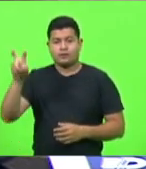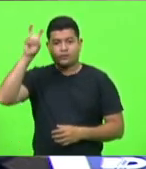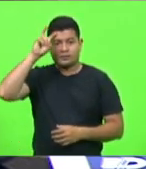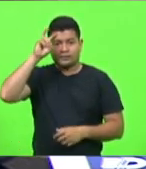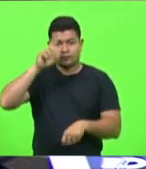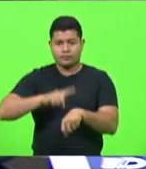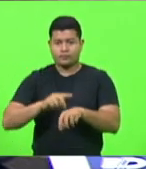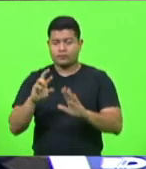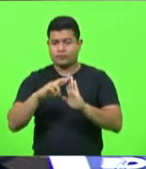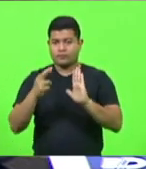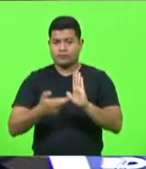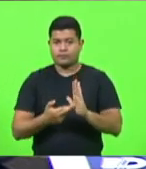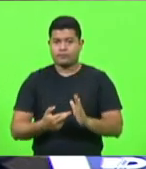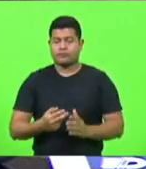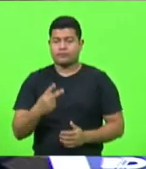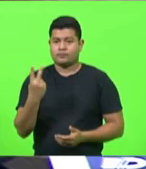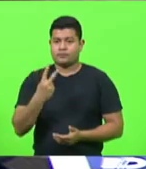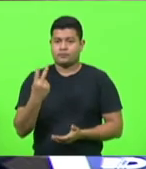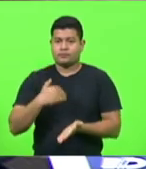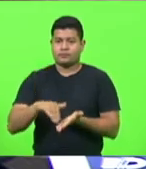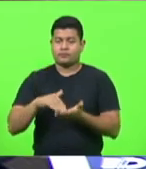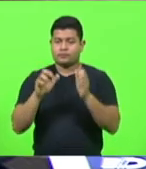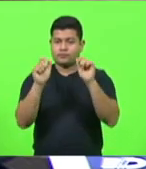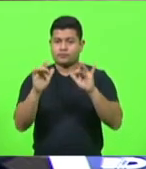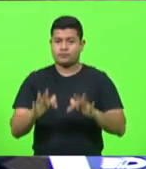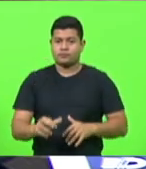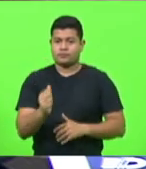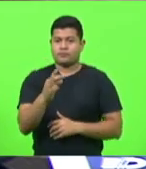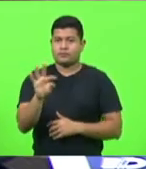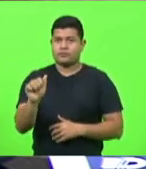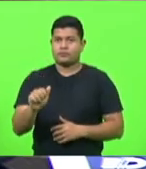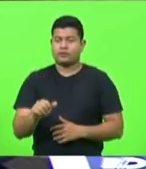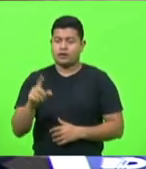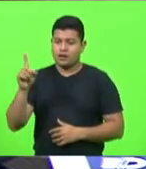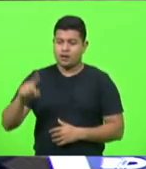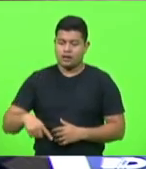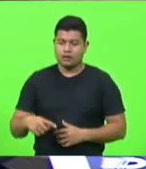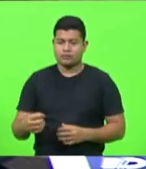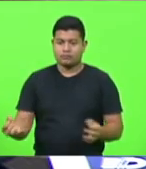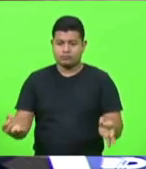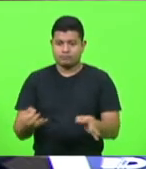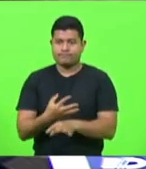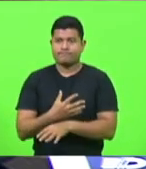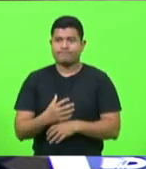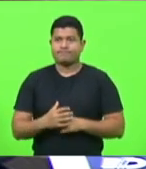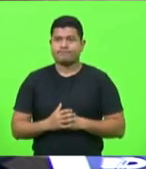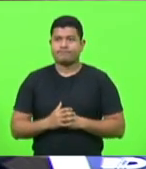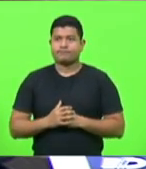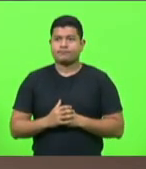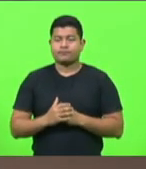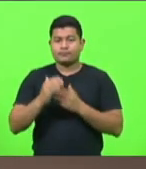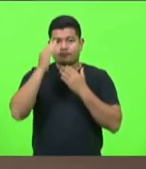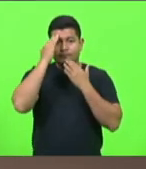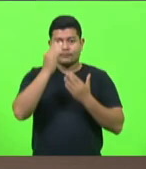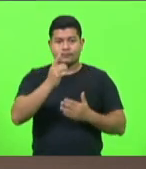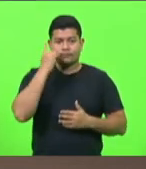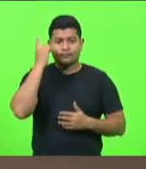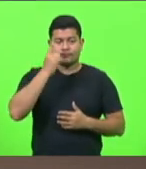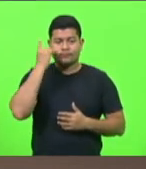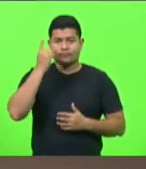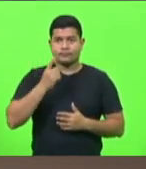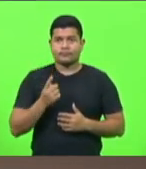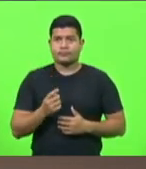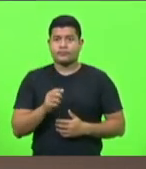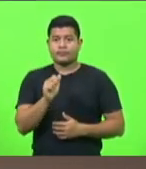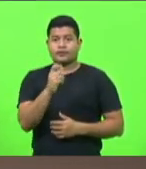no horário regimental, para constar o segundo secretário que lavrou a presente ata. Era isso, senhor presidente. Obrigado, senhor deputado. A ata,